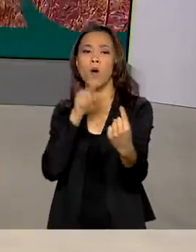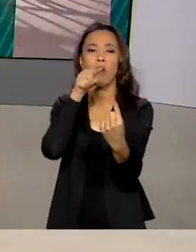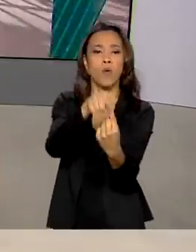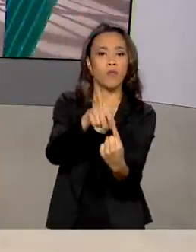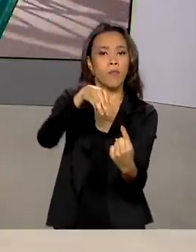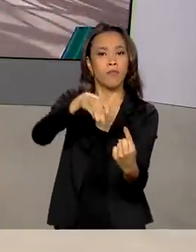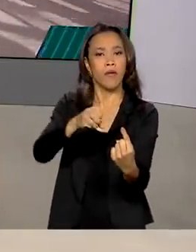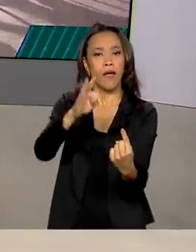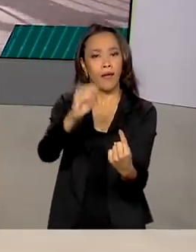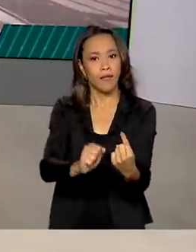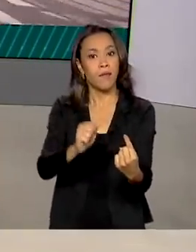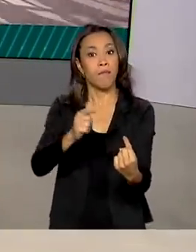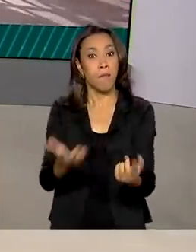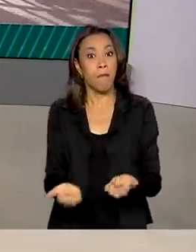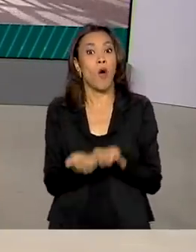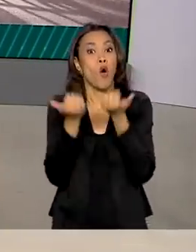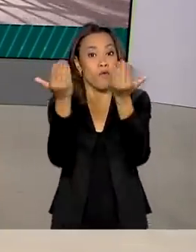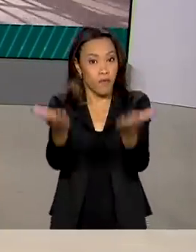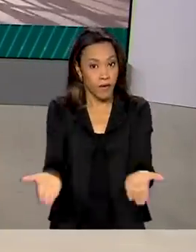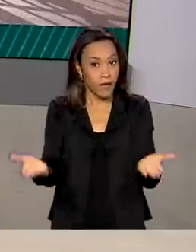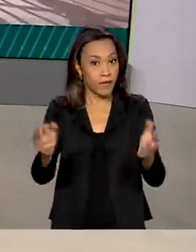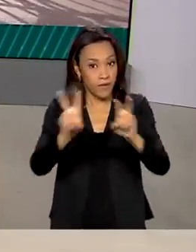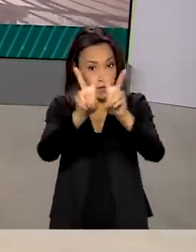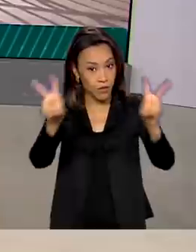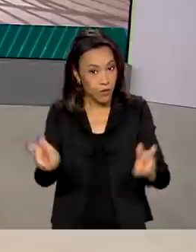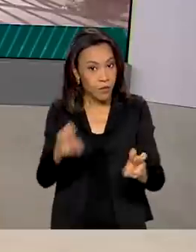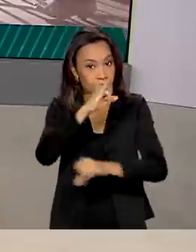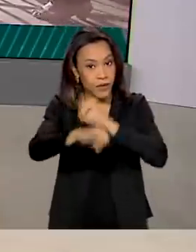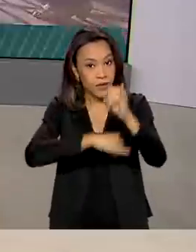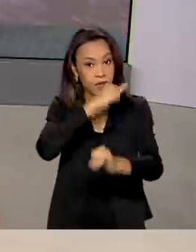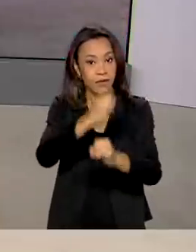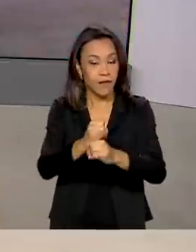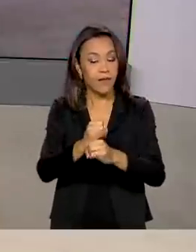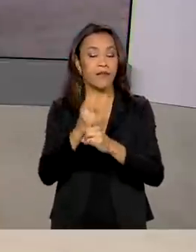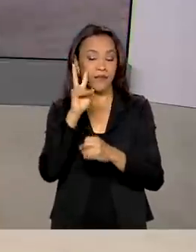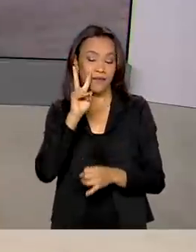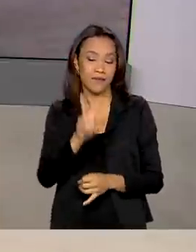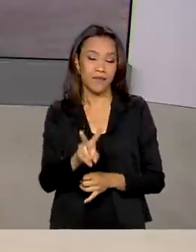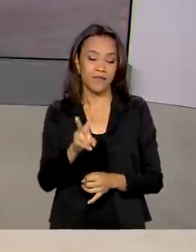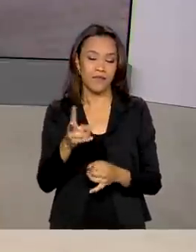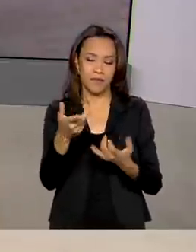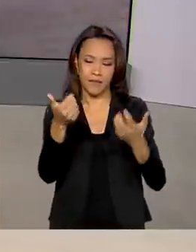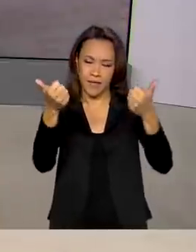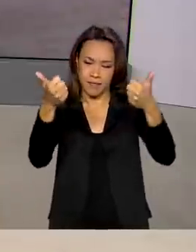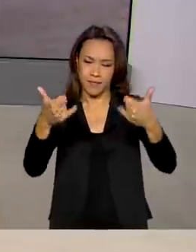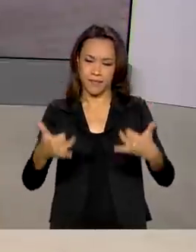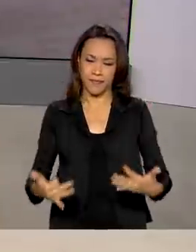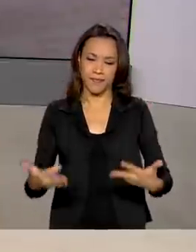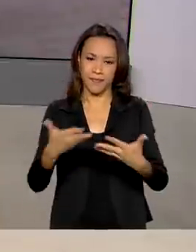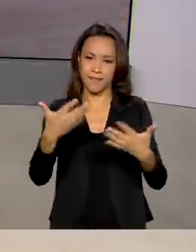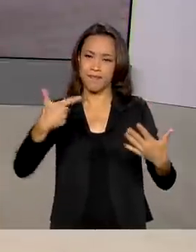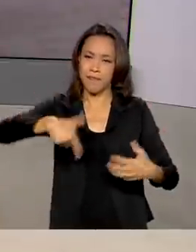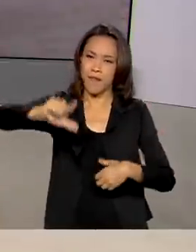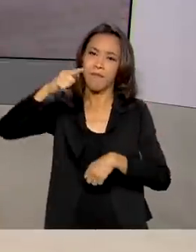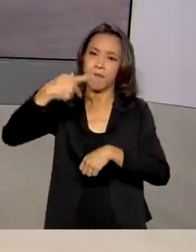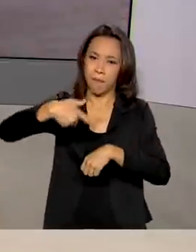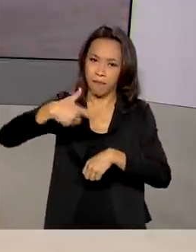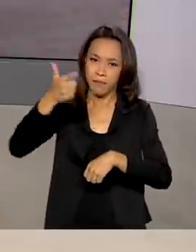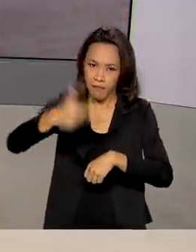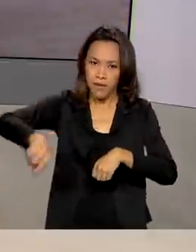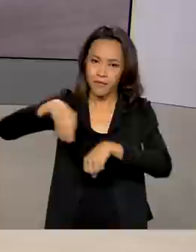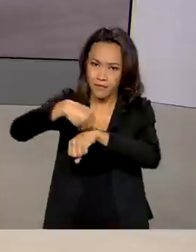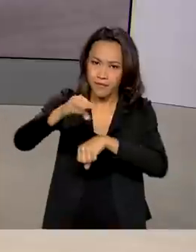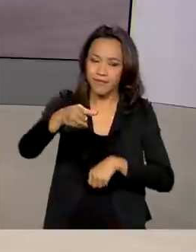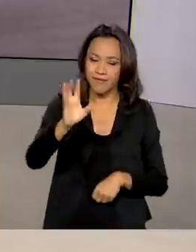e a qualidade do acesso à internet banda larga. Vamos ao Palácio do Planalto. A repórter Daniele Popov traz para a gente mais informações. Oi, Dani, bom